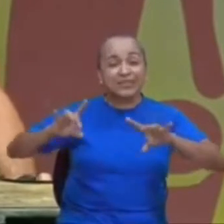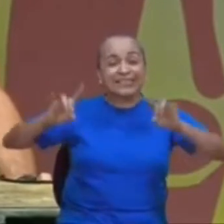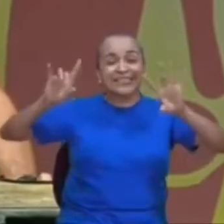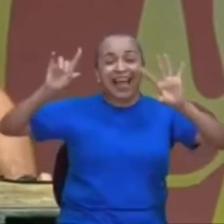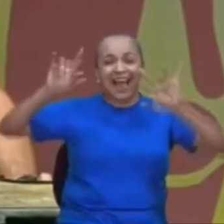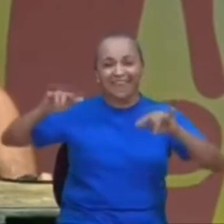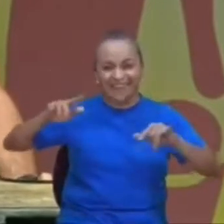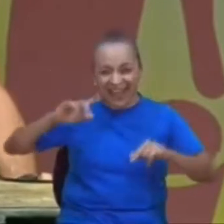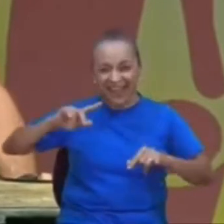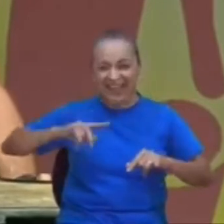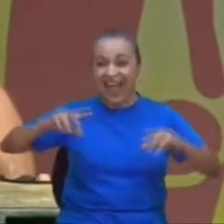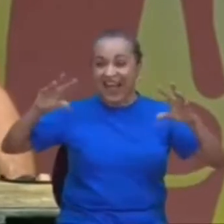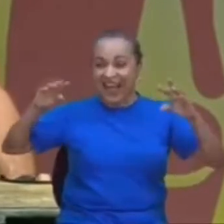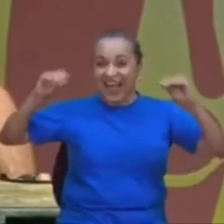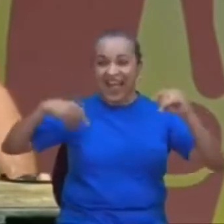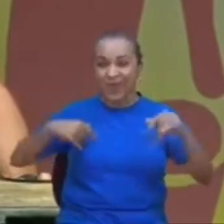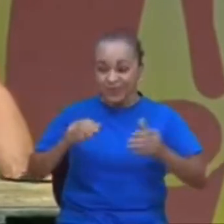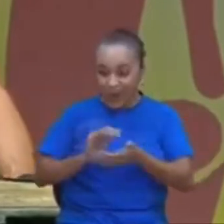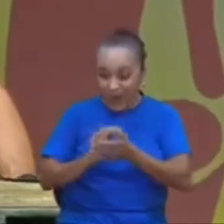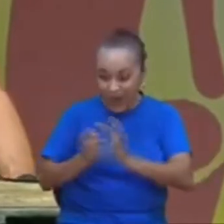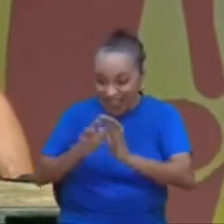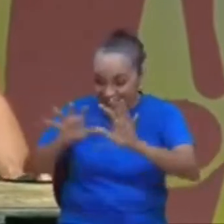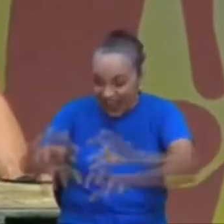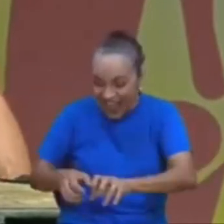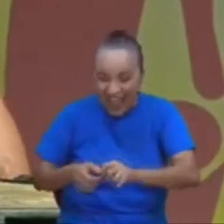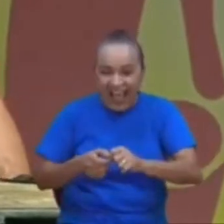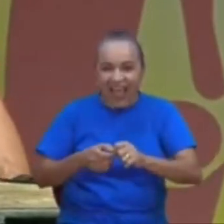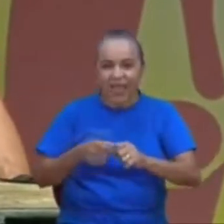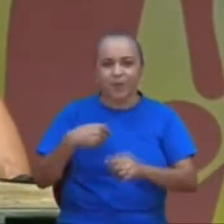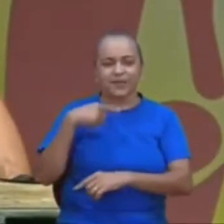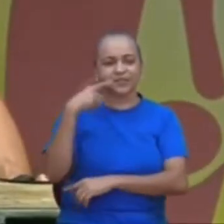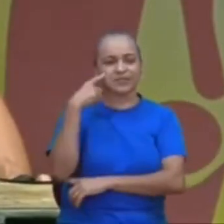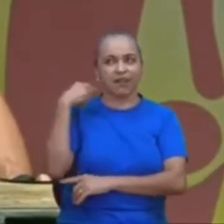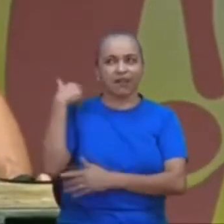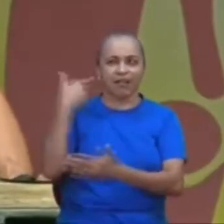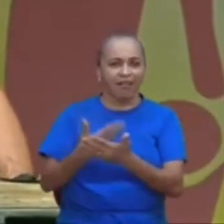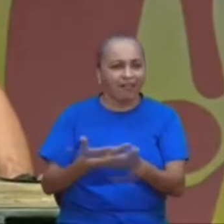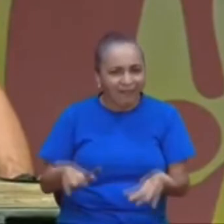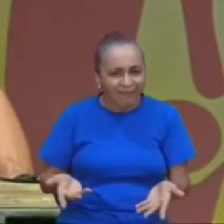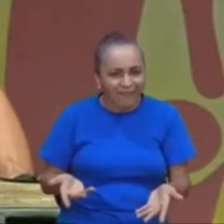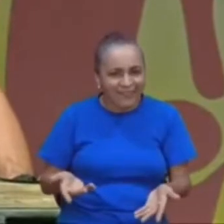ela, como o senhor disse, né, e eu fico pensando nisso, e gente,